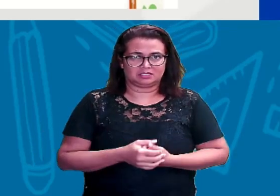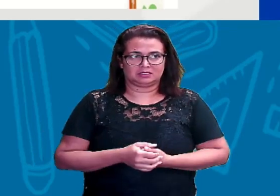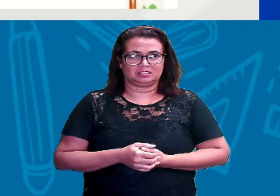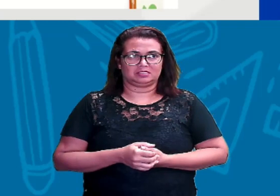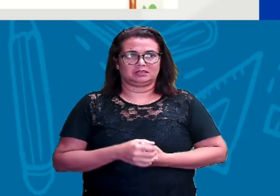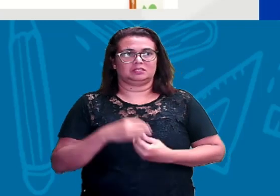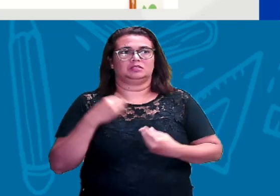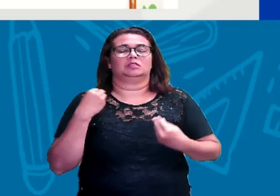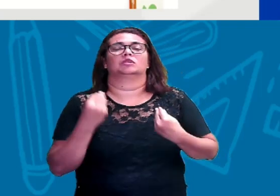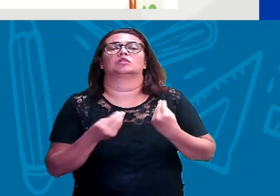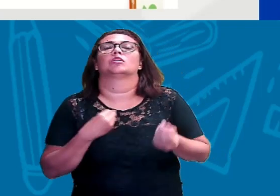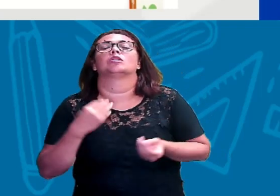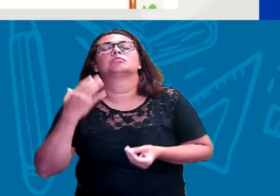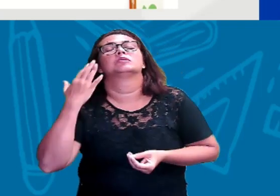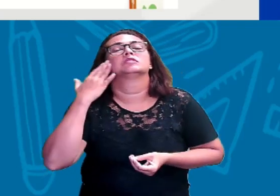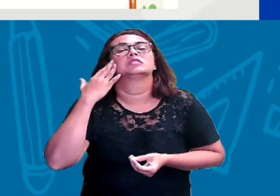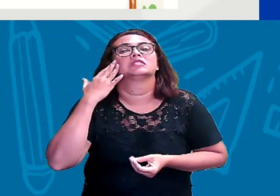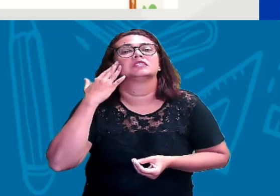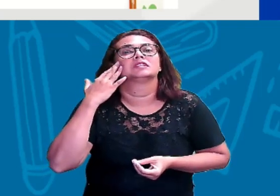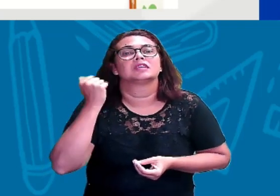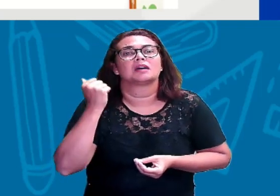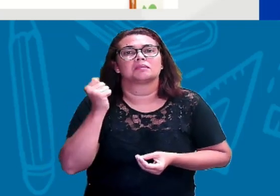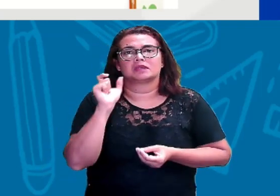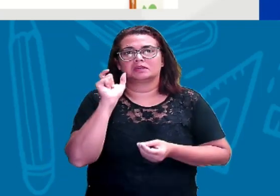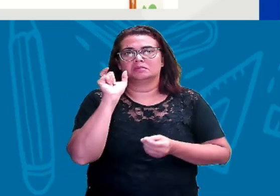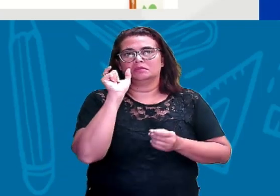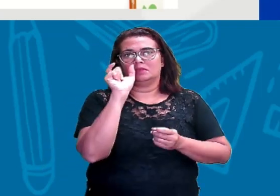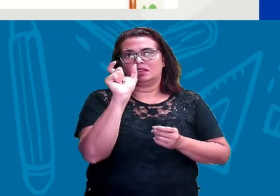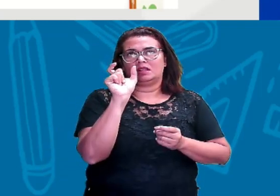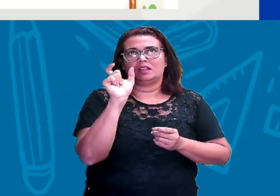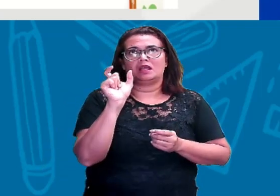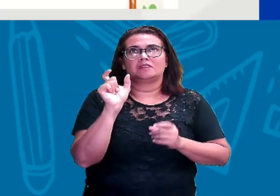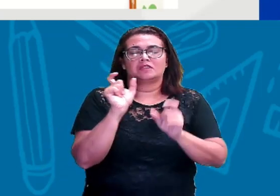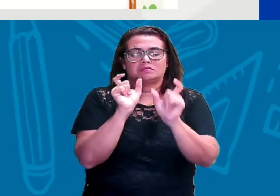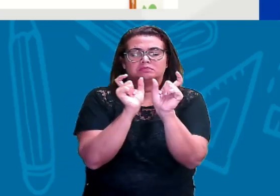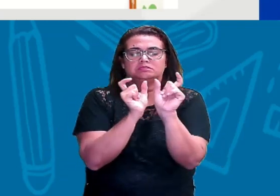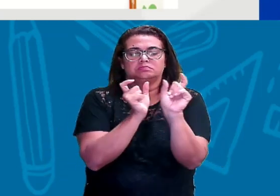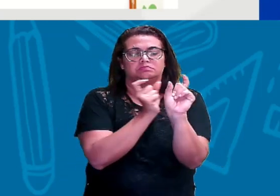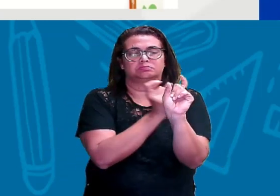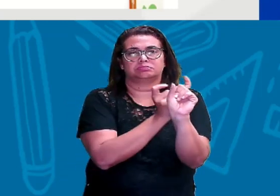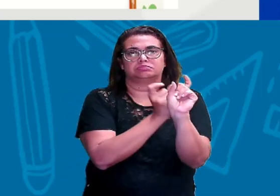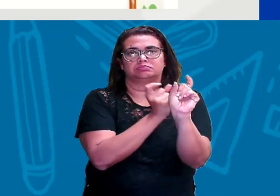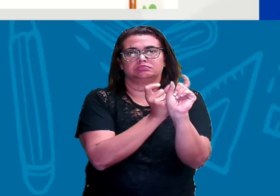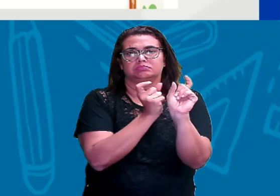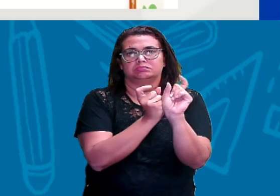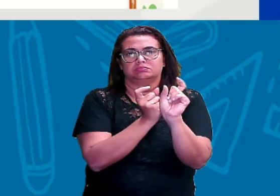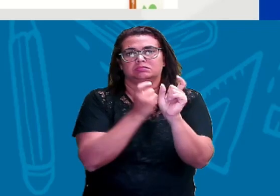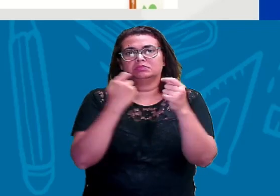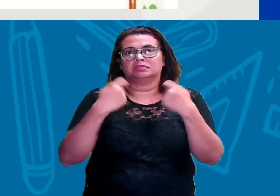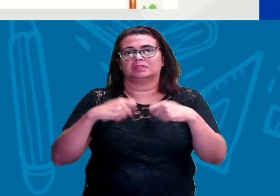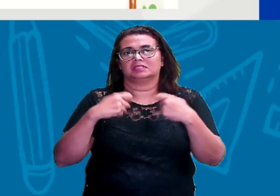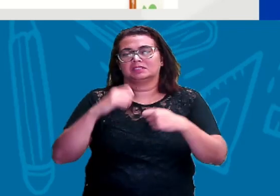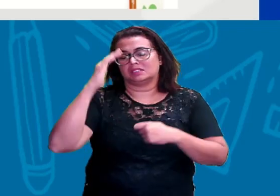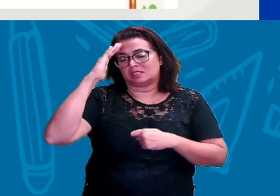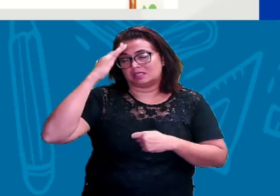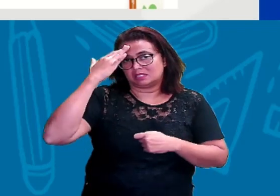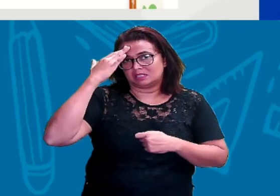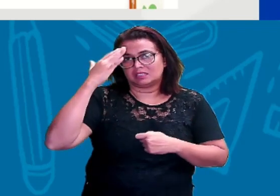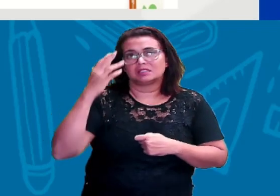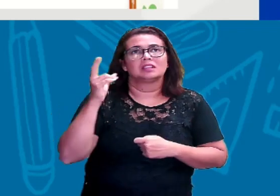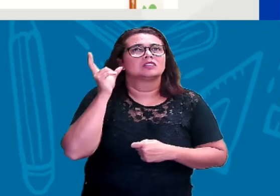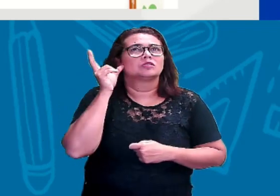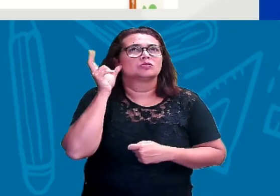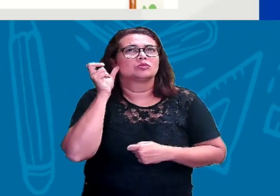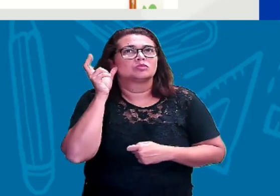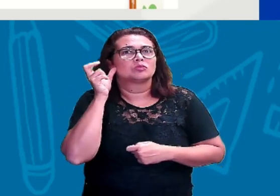saiba como soletrar, a precisa saber o quê? Como é a pronúncia de cada letra. Por quê? Porque para